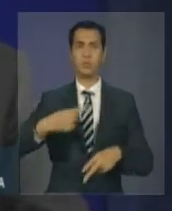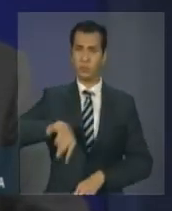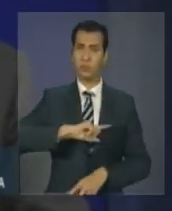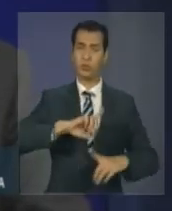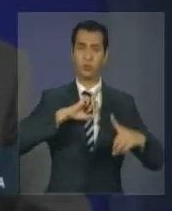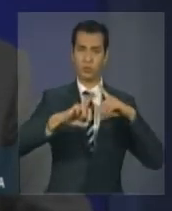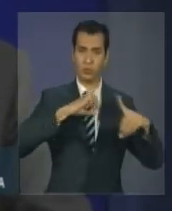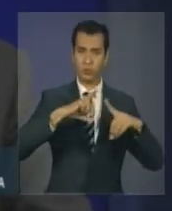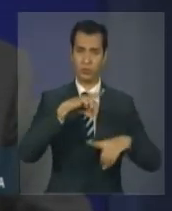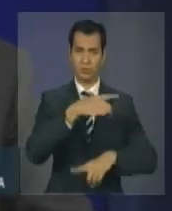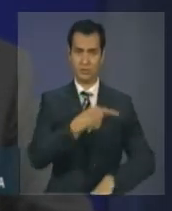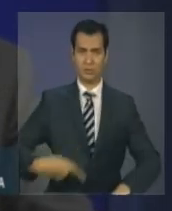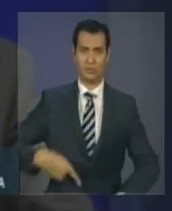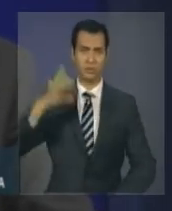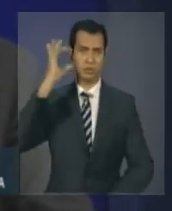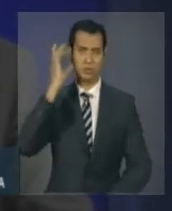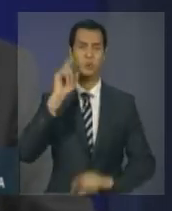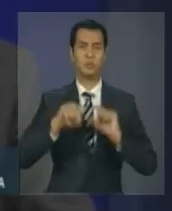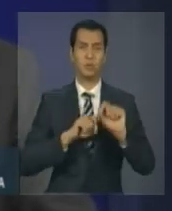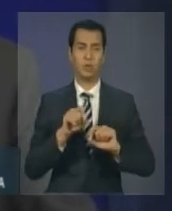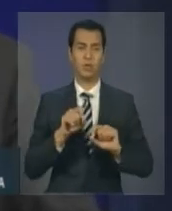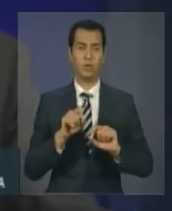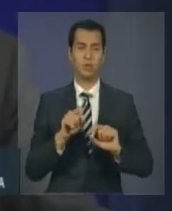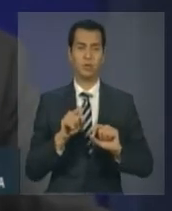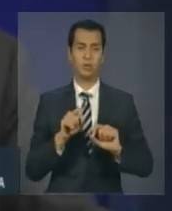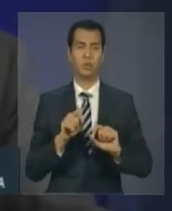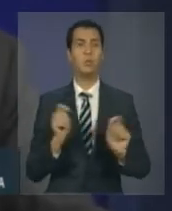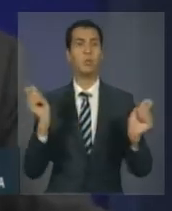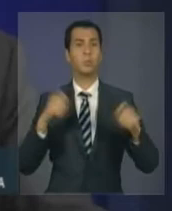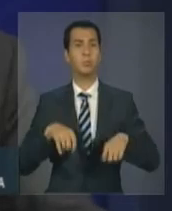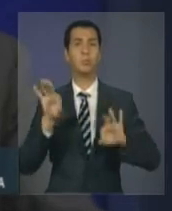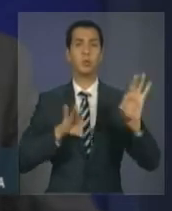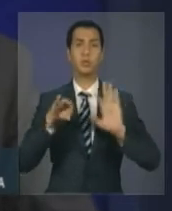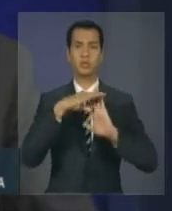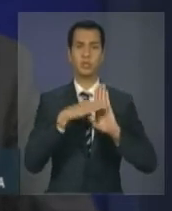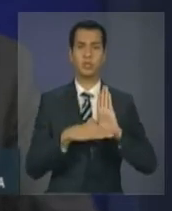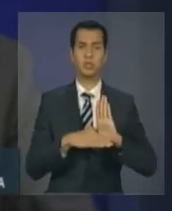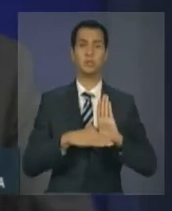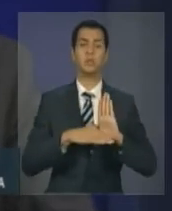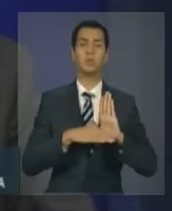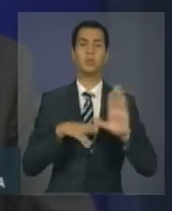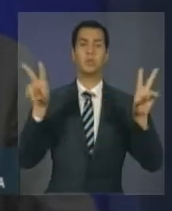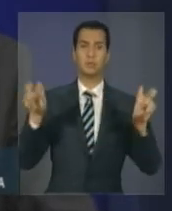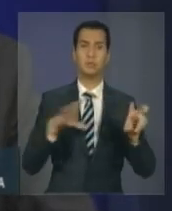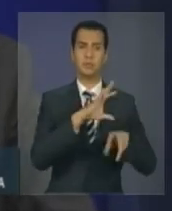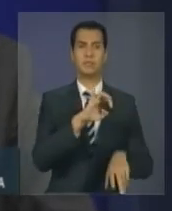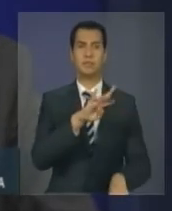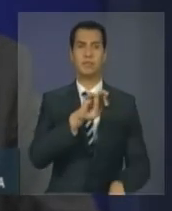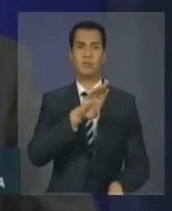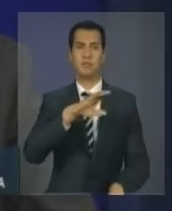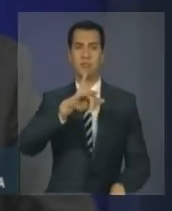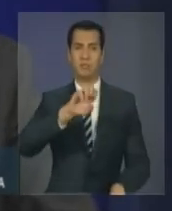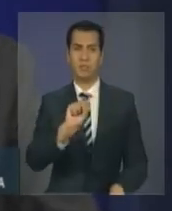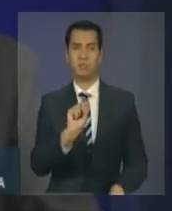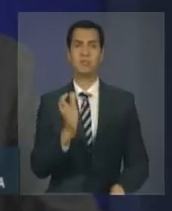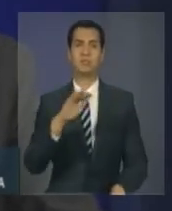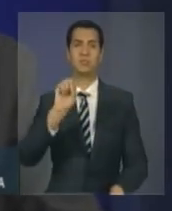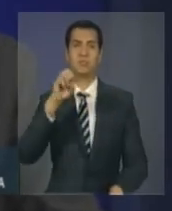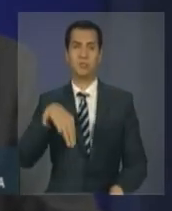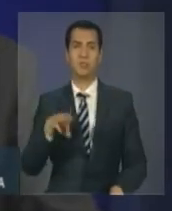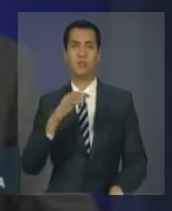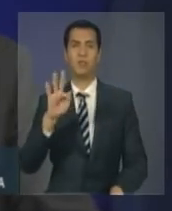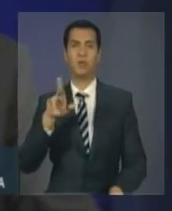Dilma Rousseff para Ciências Sem Fronteiras, a forma de alargar as oportunidades que existem